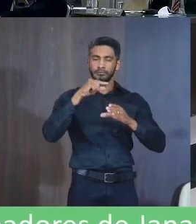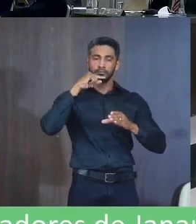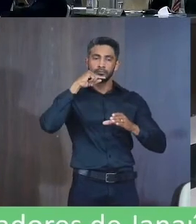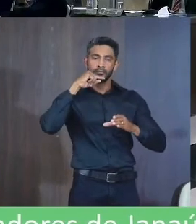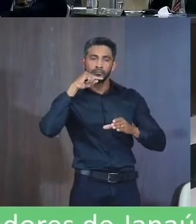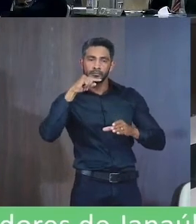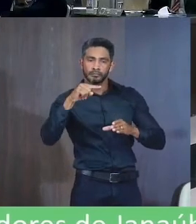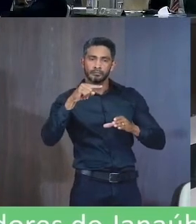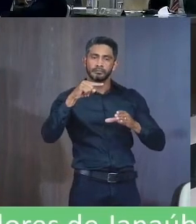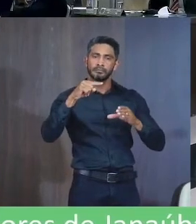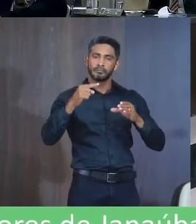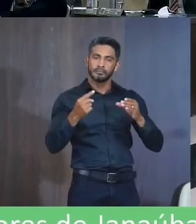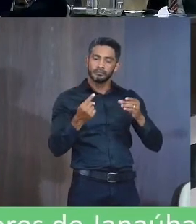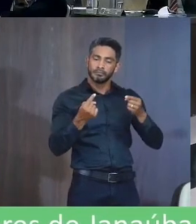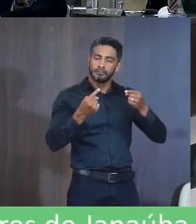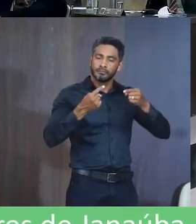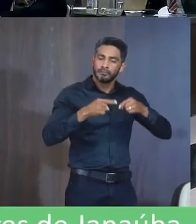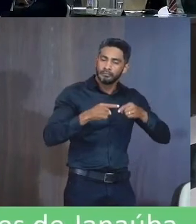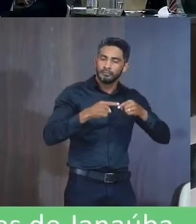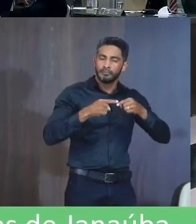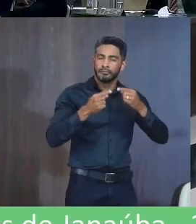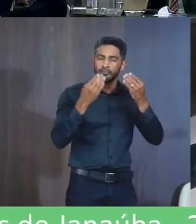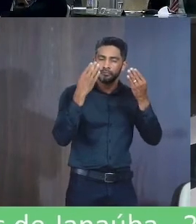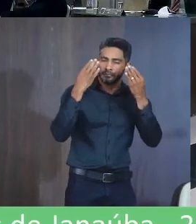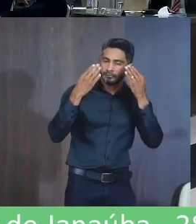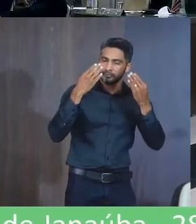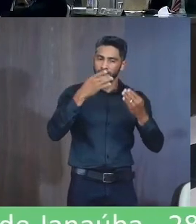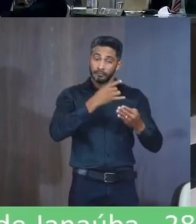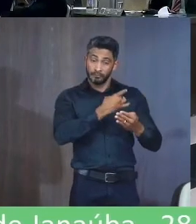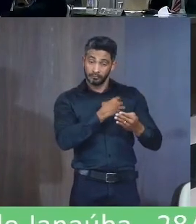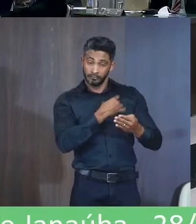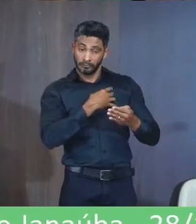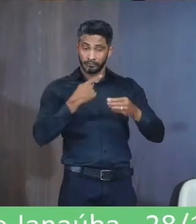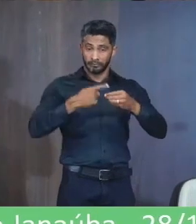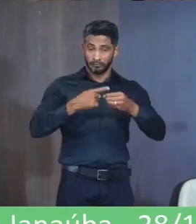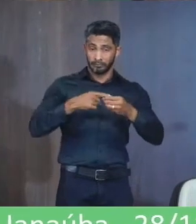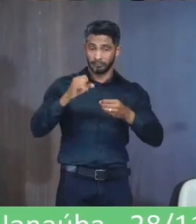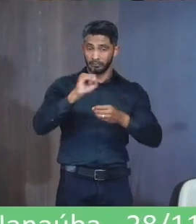Municipal de combate A psicofobia No município De Janaúba